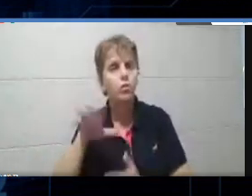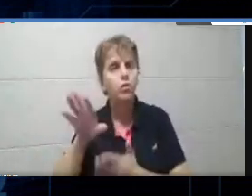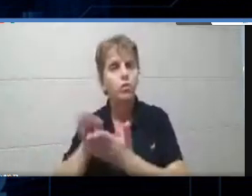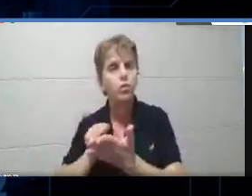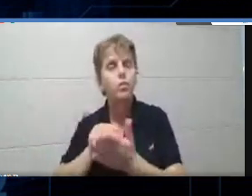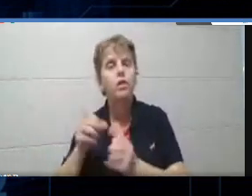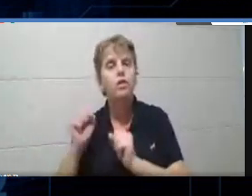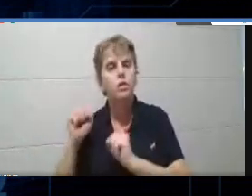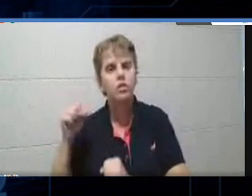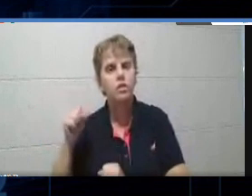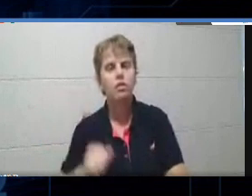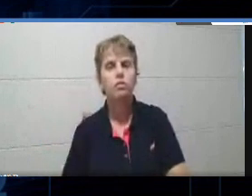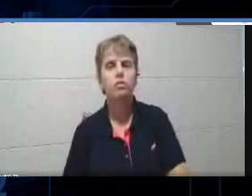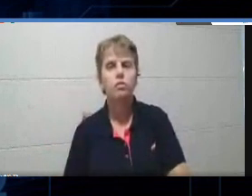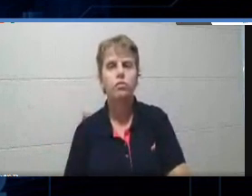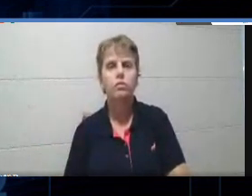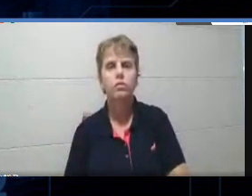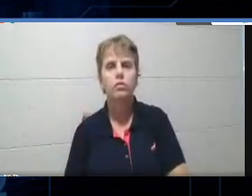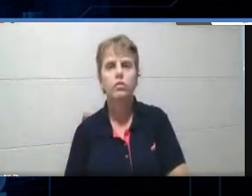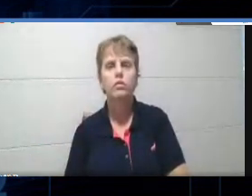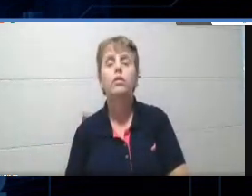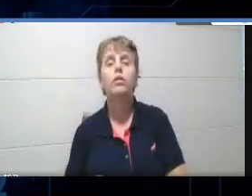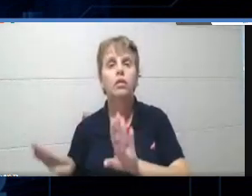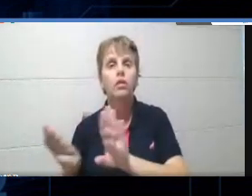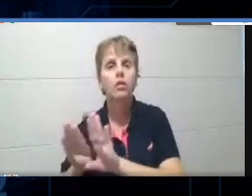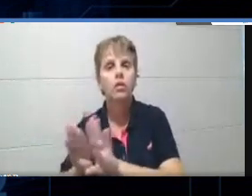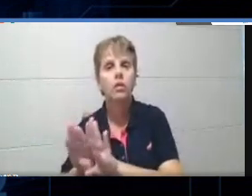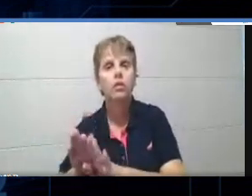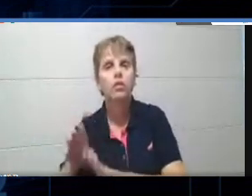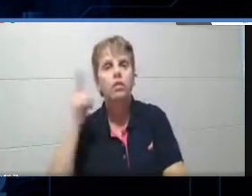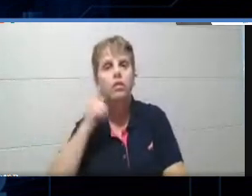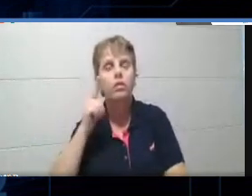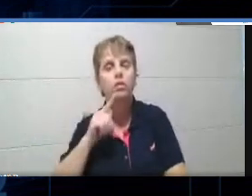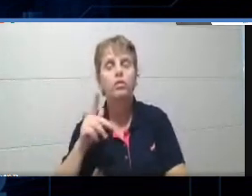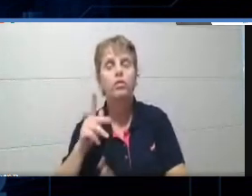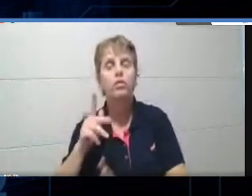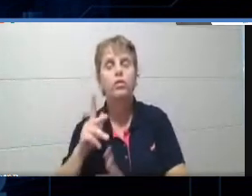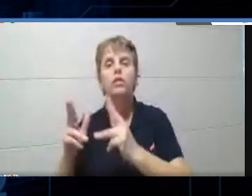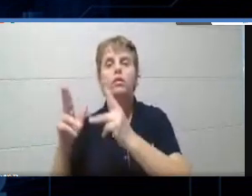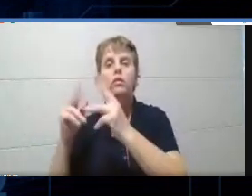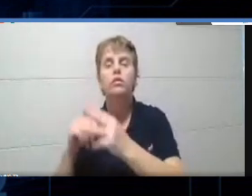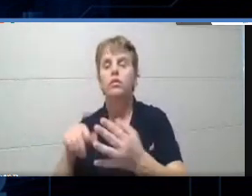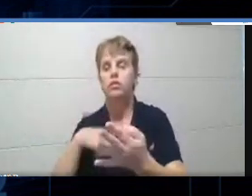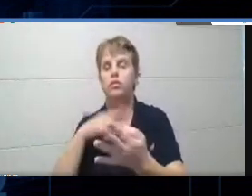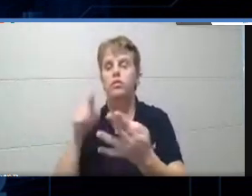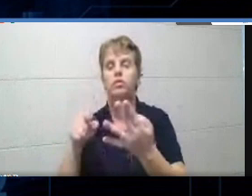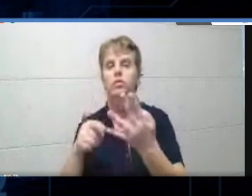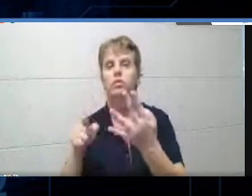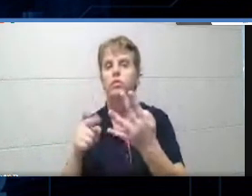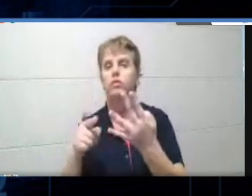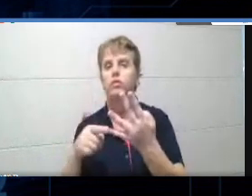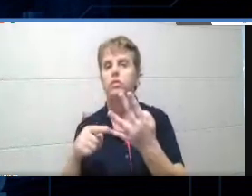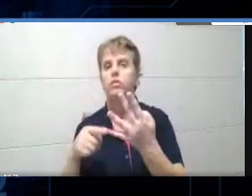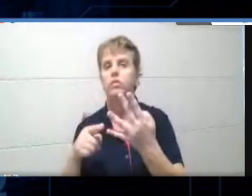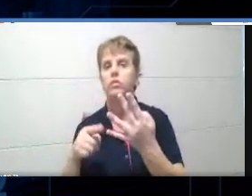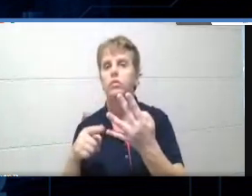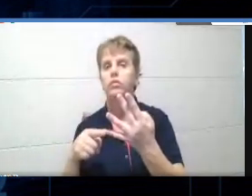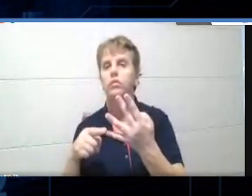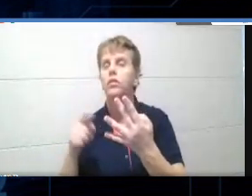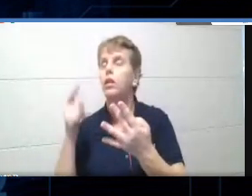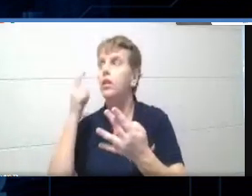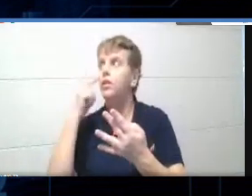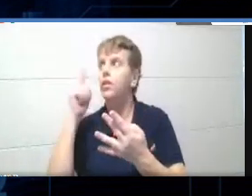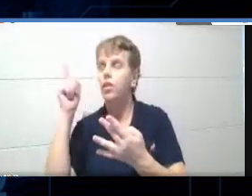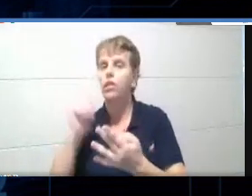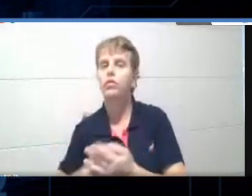eu posso ir em edit, tá? Eu posso estar editando. Uma quarta opção também de edição é... Aqui no cantinho